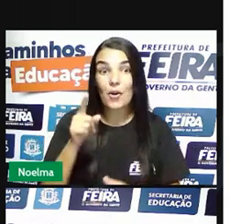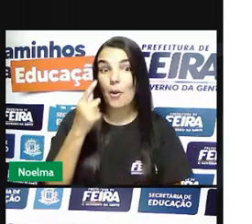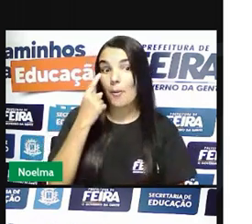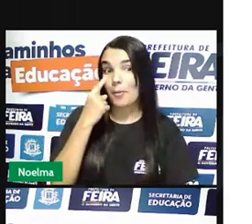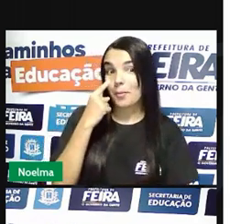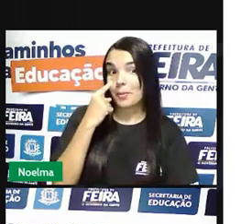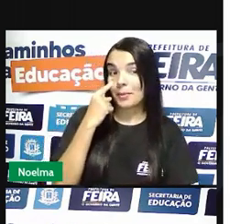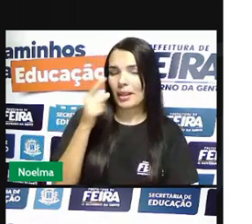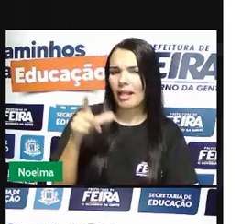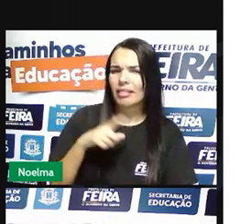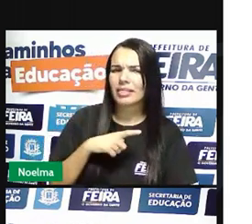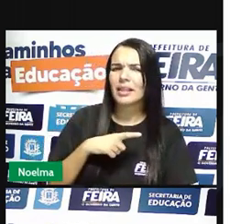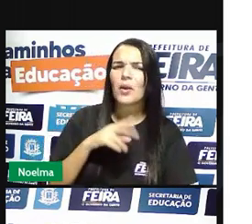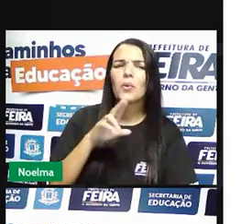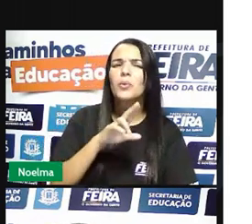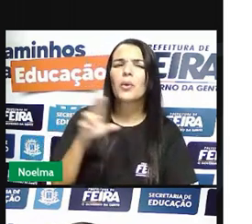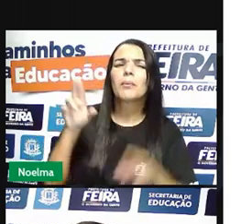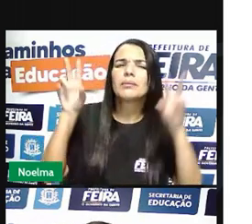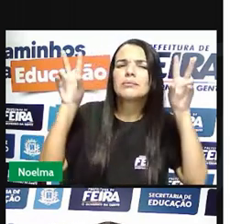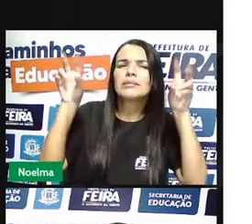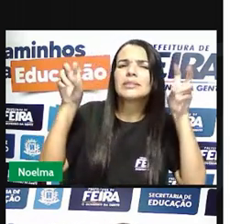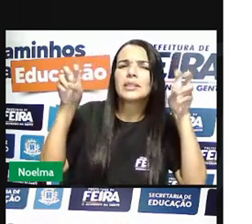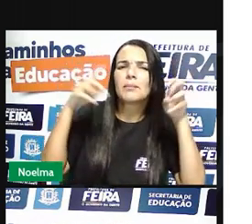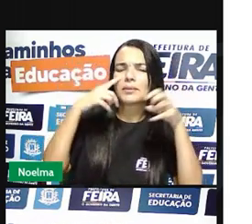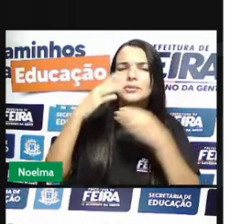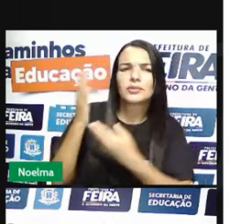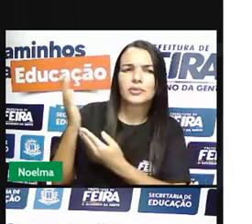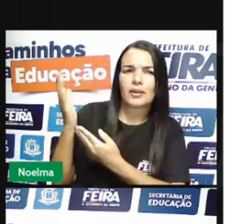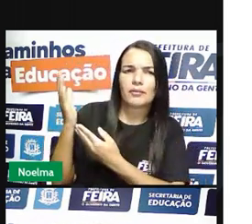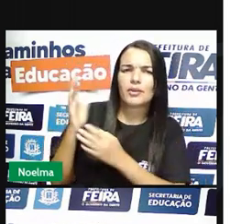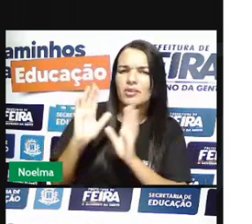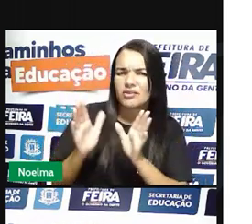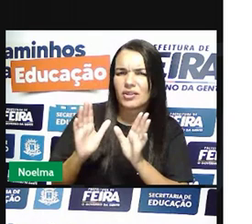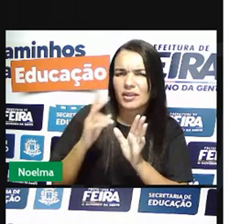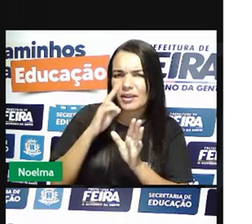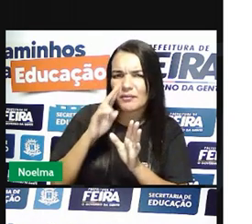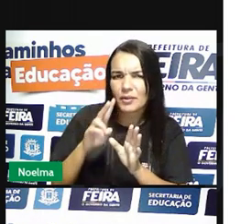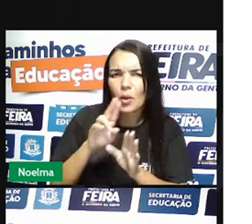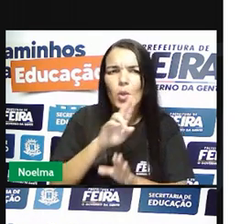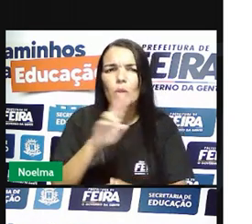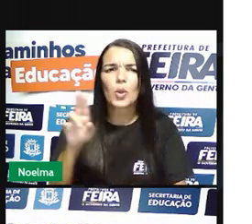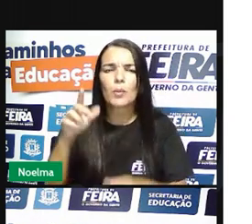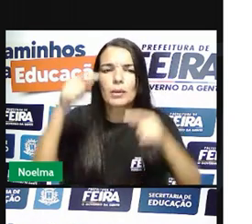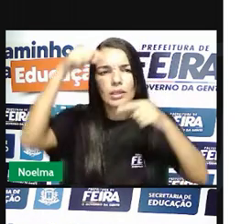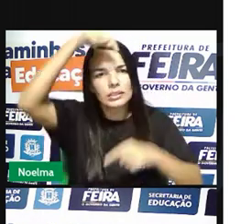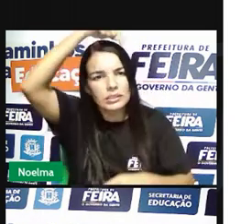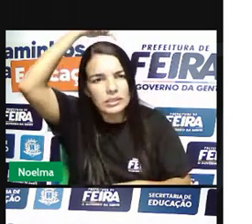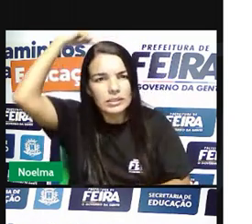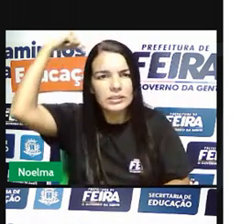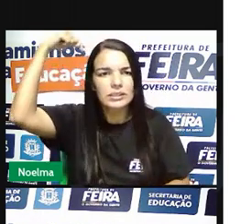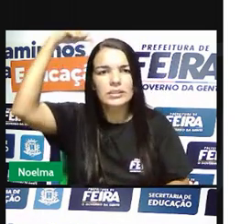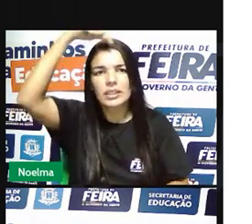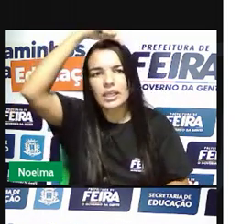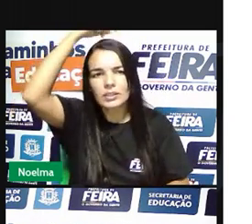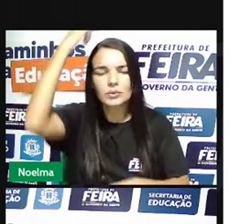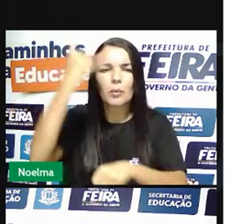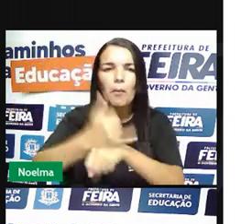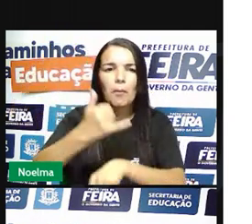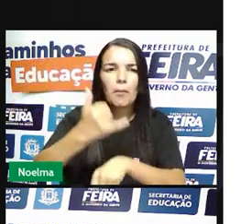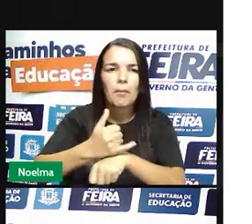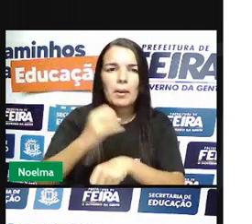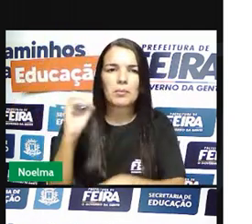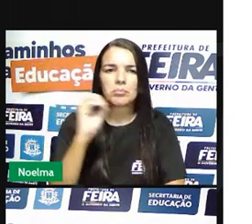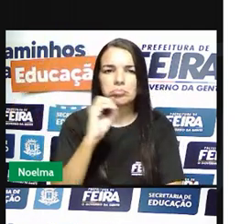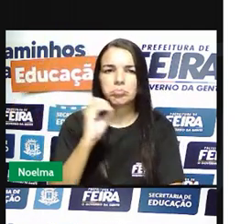E vocês já viram essa imagem? Com certeza vocês já ouviram falar no diário ditado aí, santo de pau